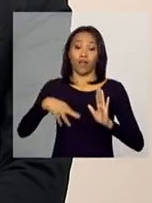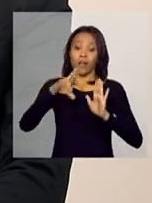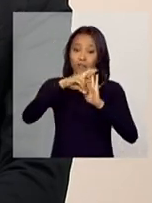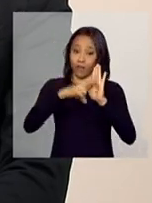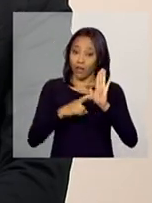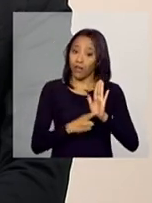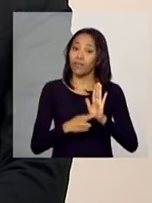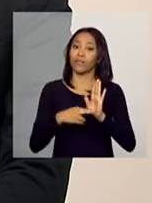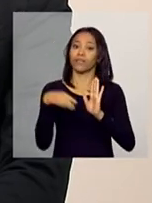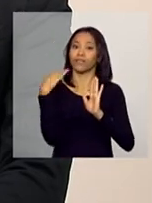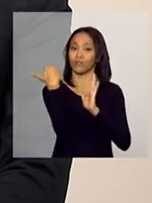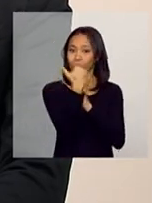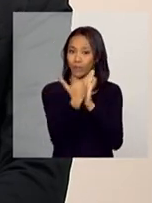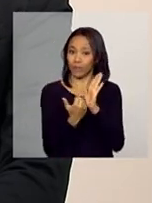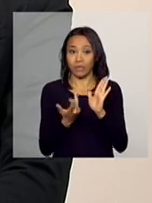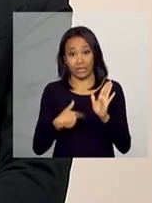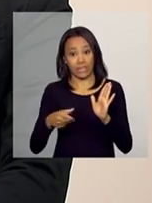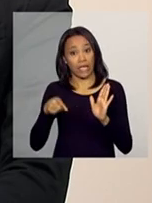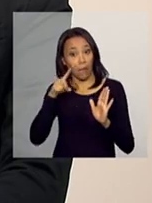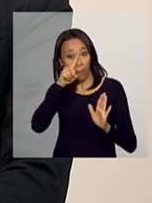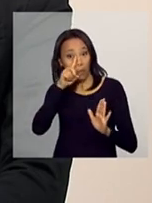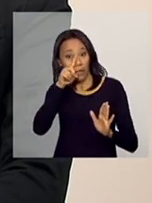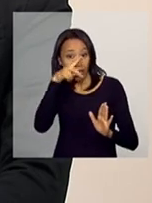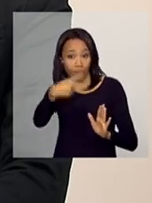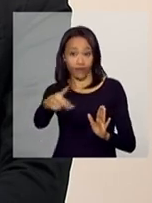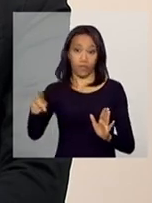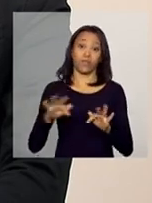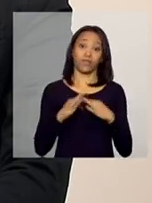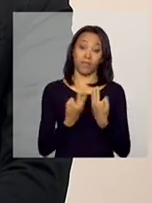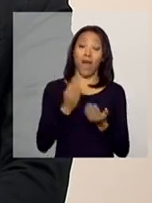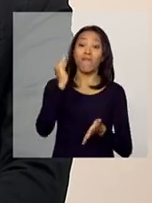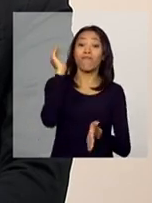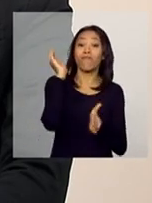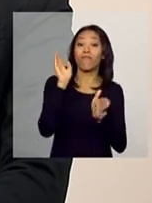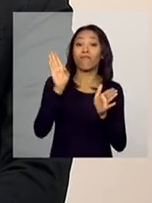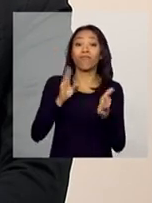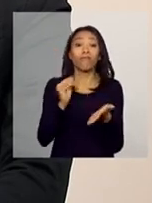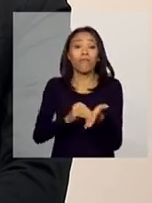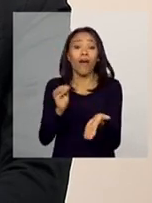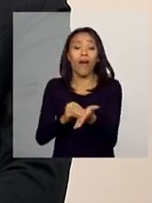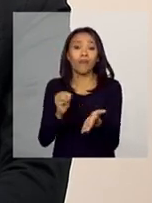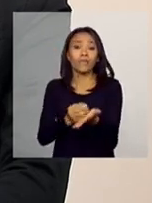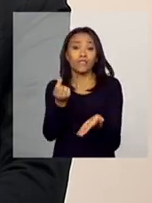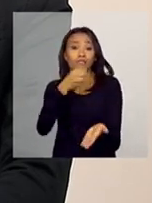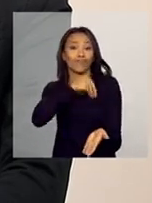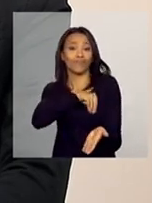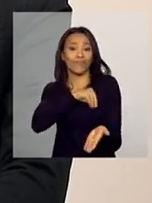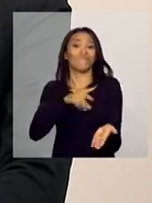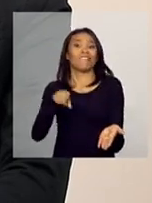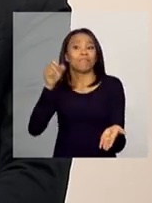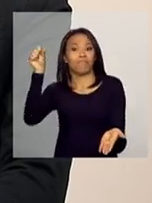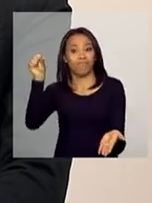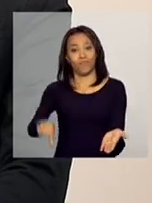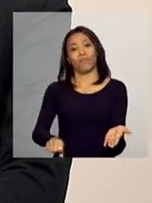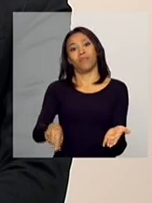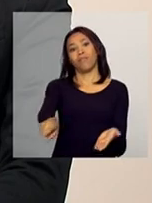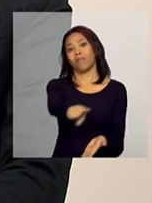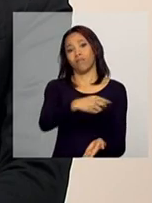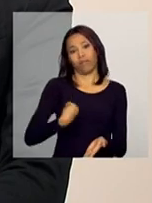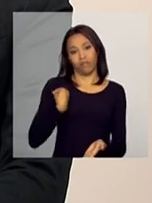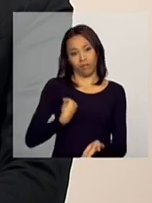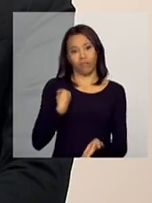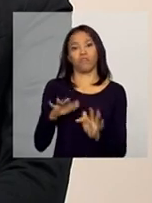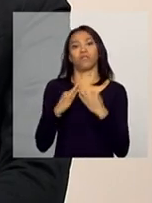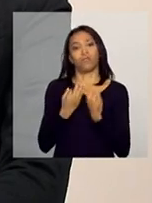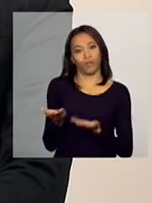de vulnerabilidade, risco social, a falta dessa renda pode comprometer e potencializar ainda mais essas situações que as famílias vivenciam.